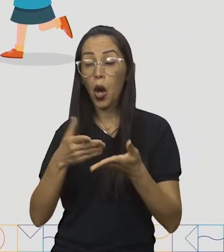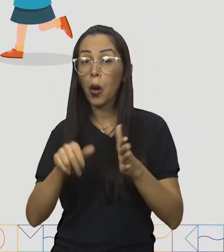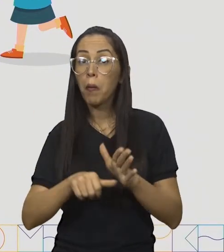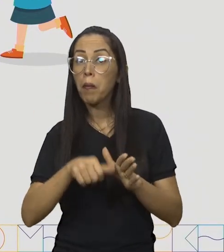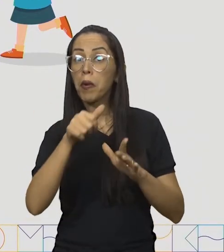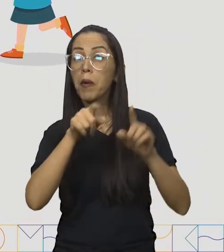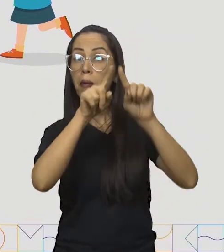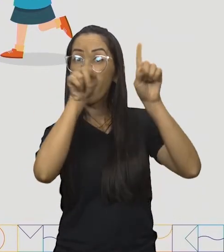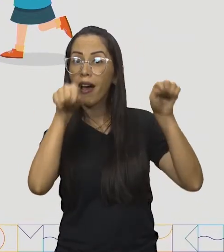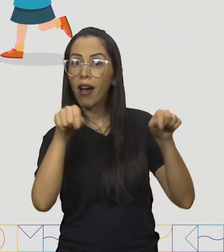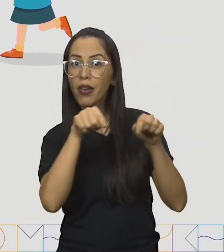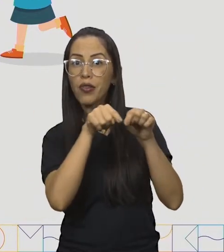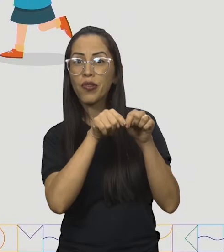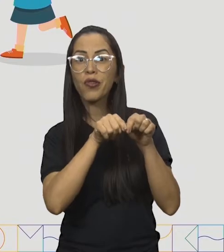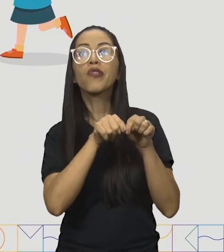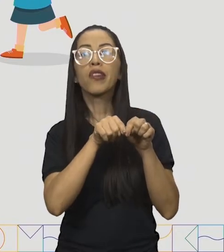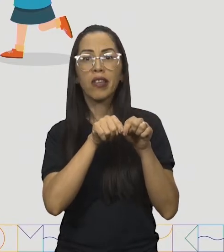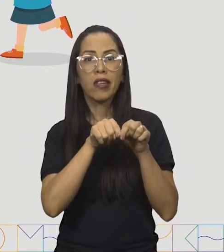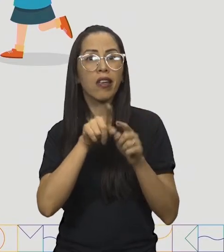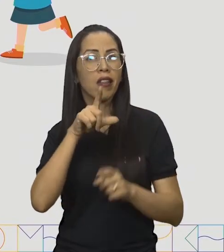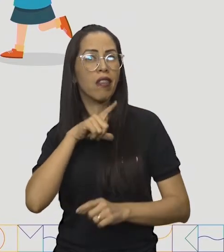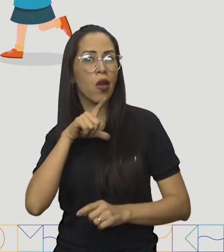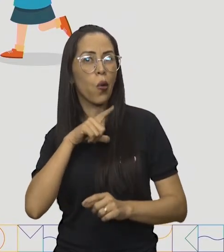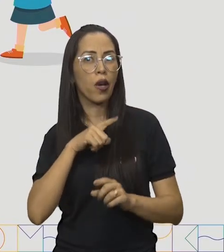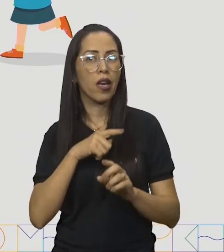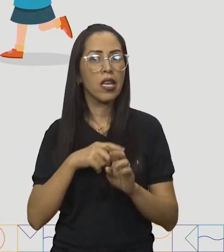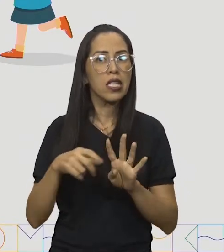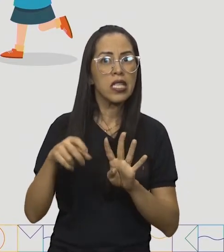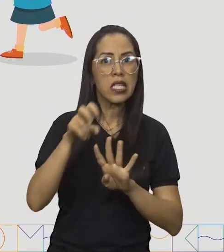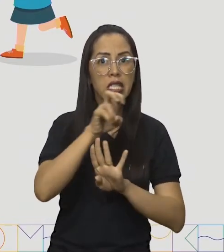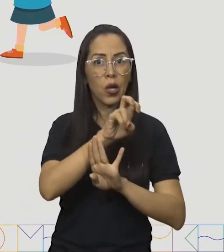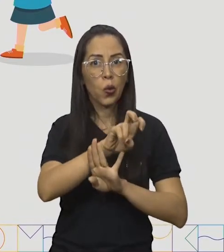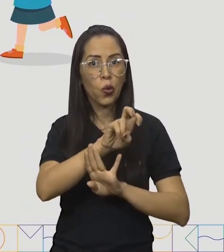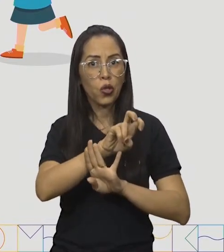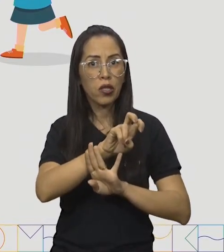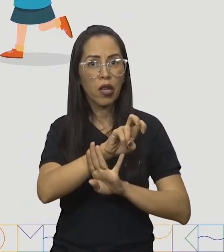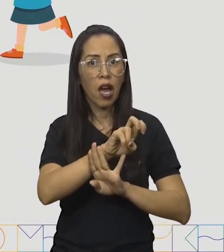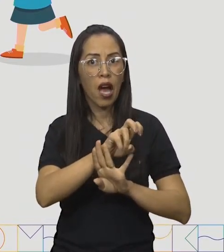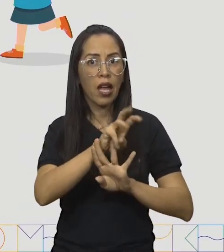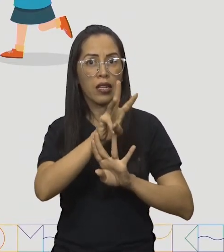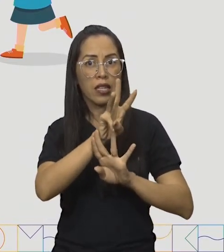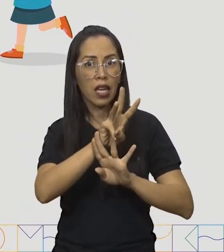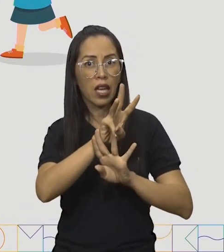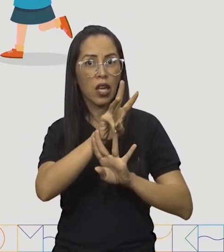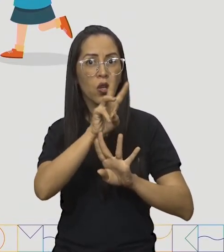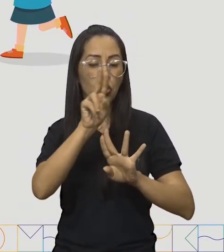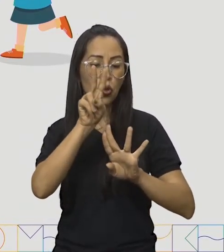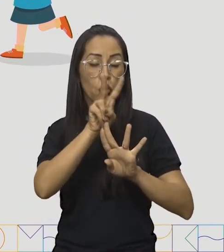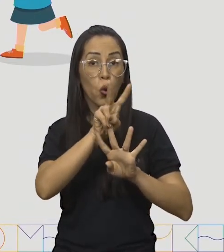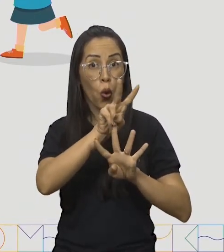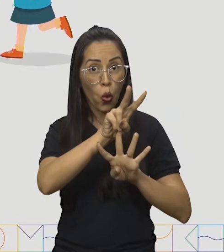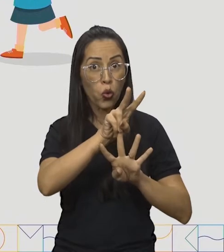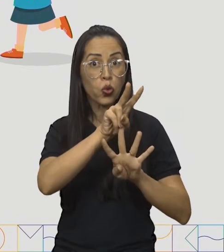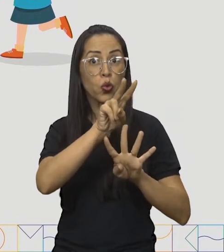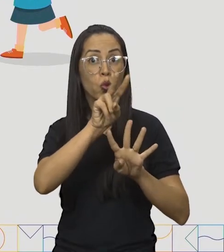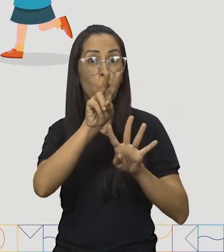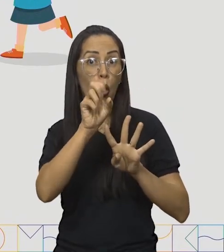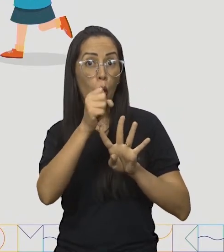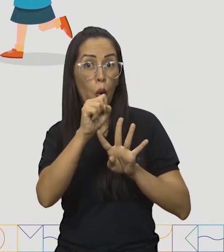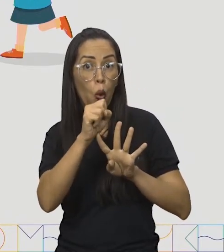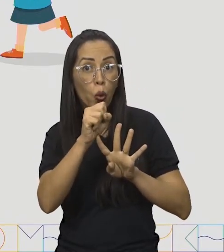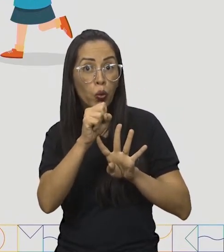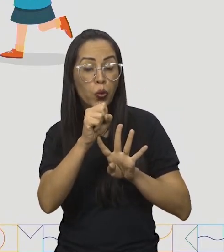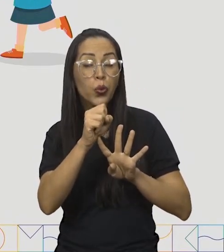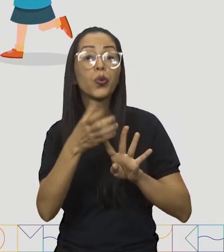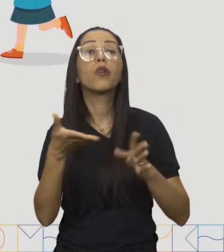diz assim. Cinco unidades de milhar, mais três centenas, mais duas dezenas, mais oito unidades. E aí,